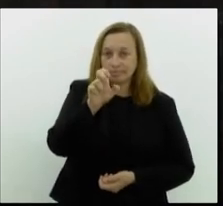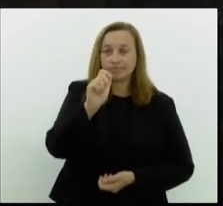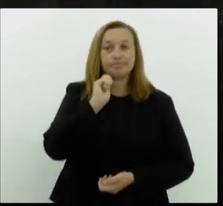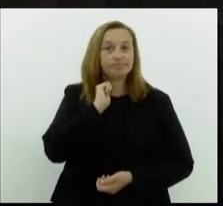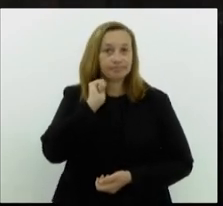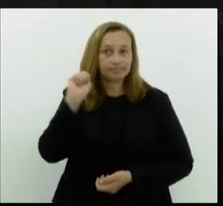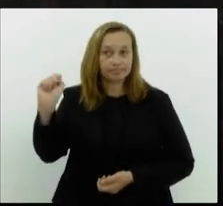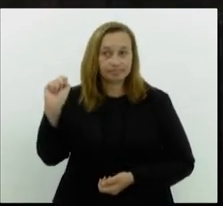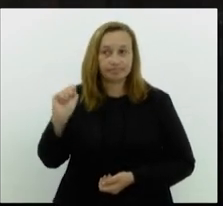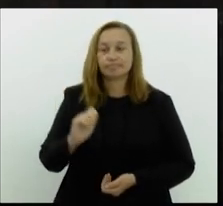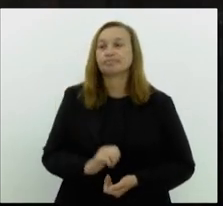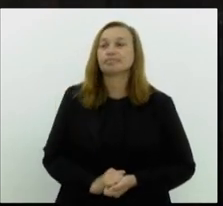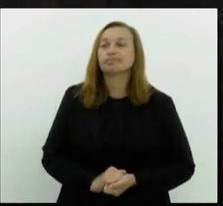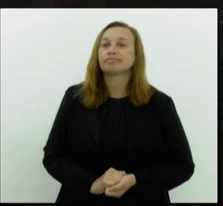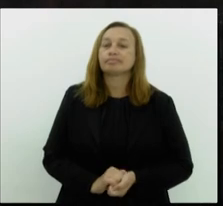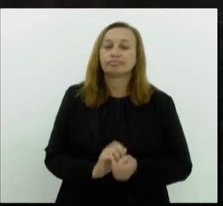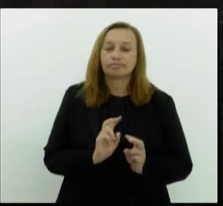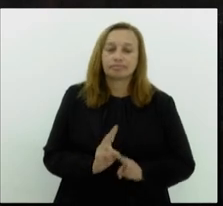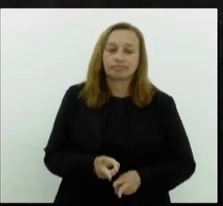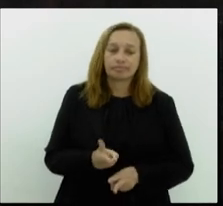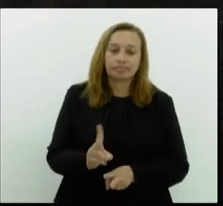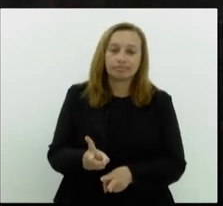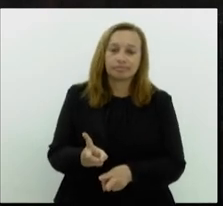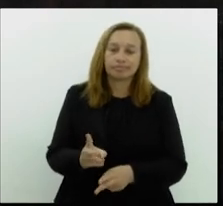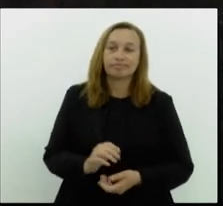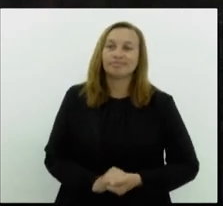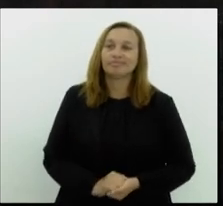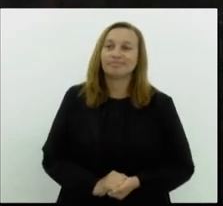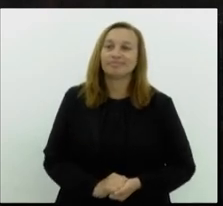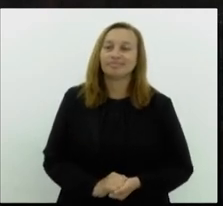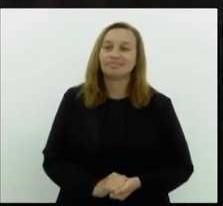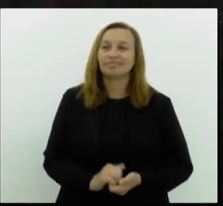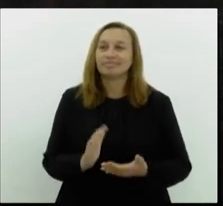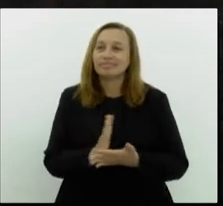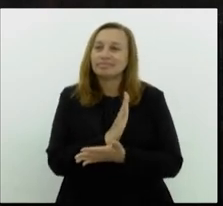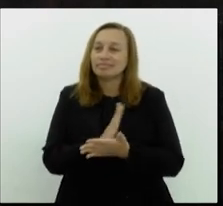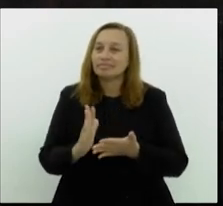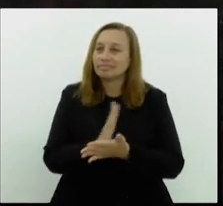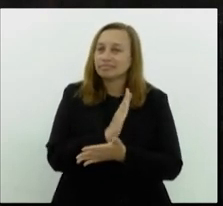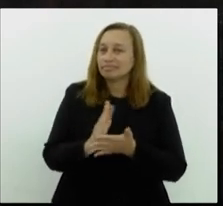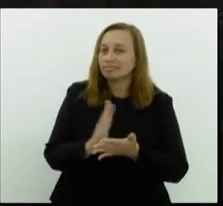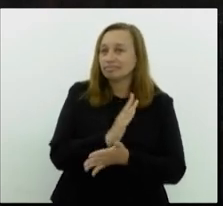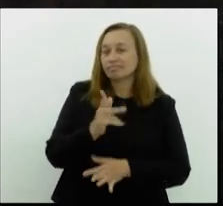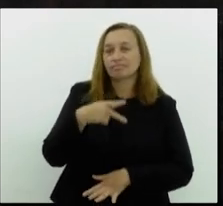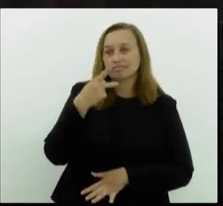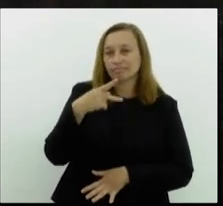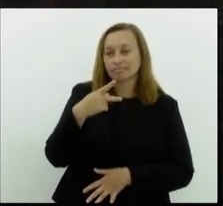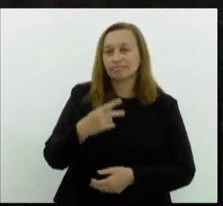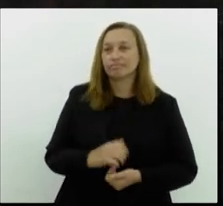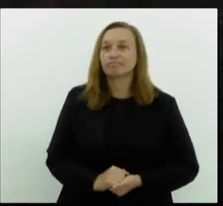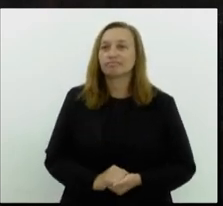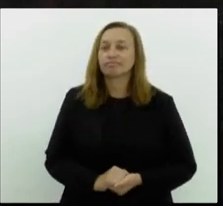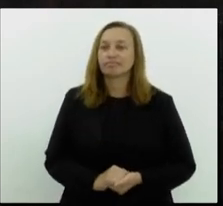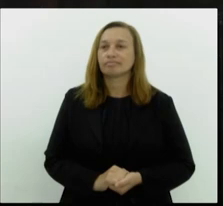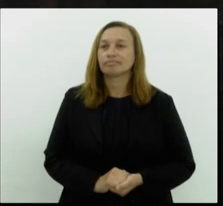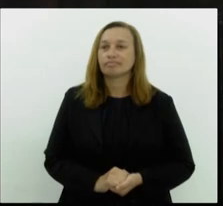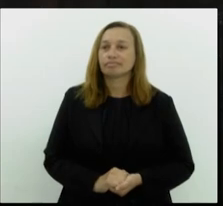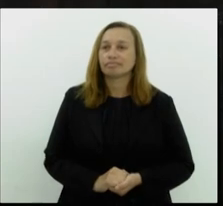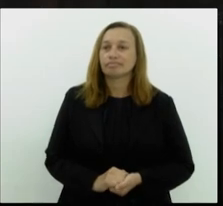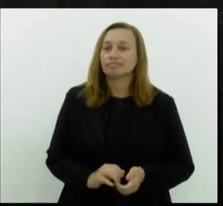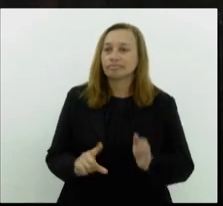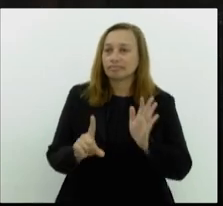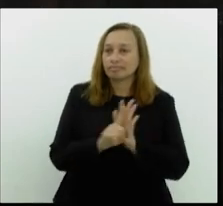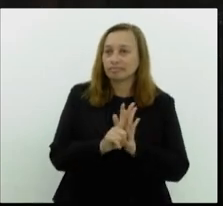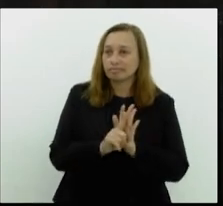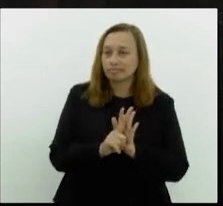vou continuar a fazer algumas considerações sobre a lei de